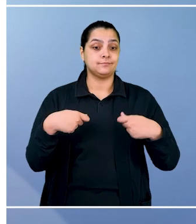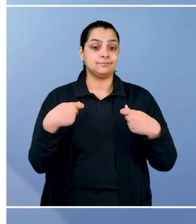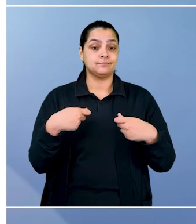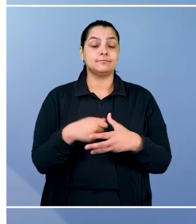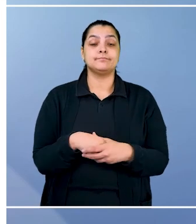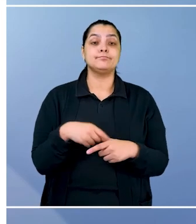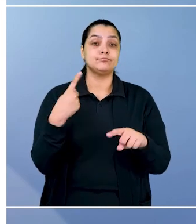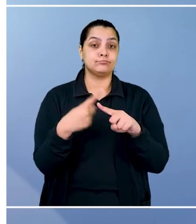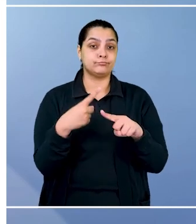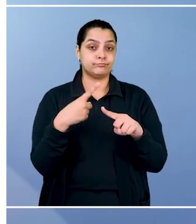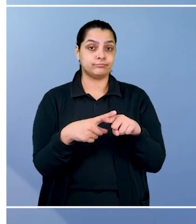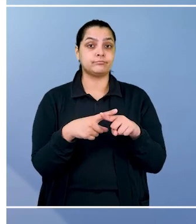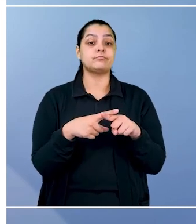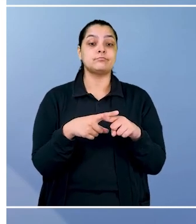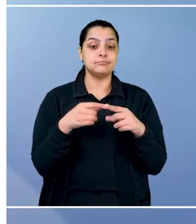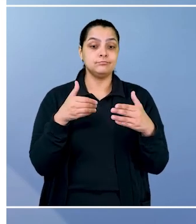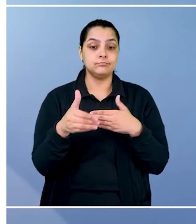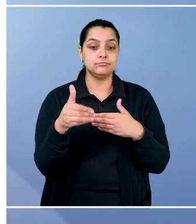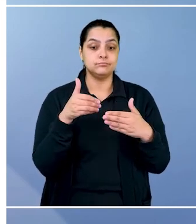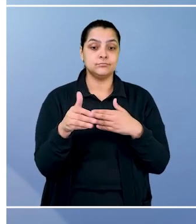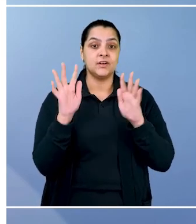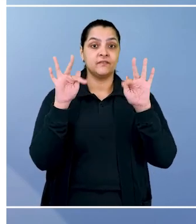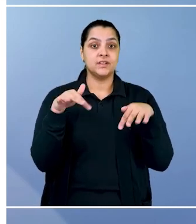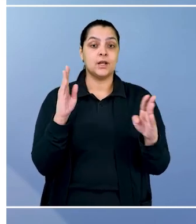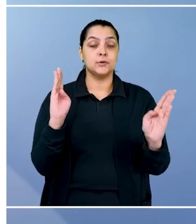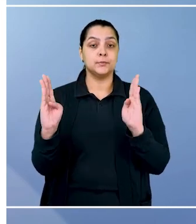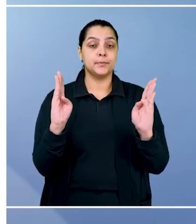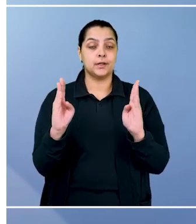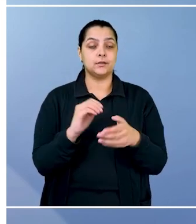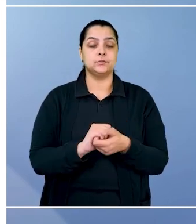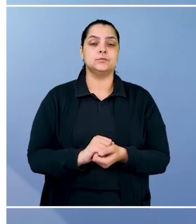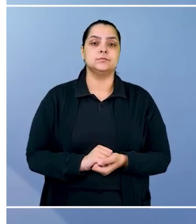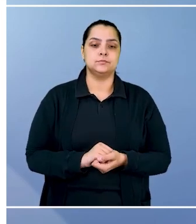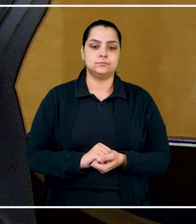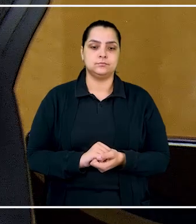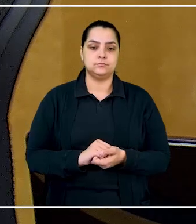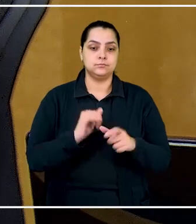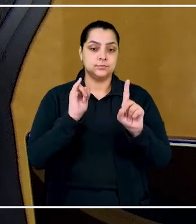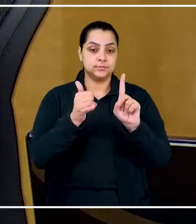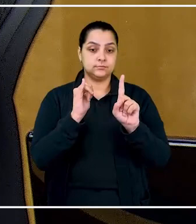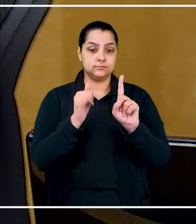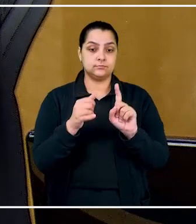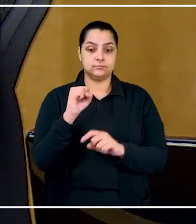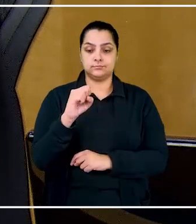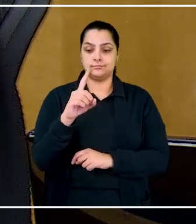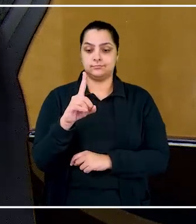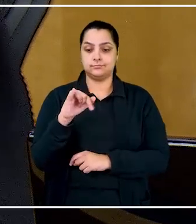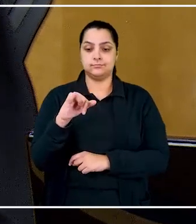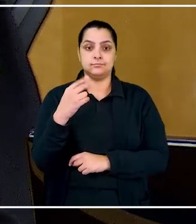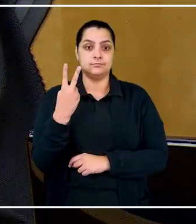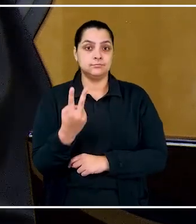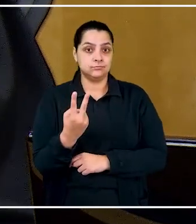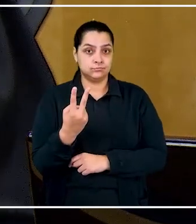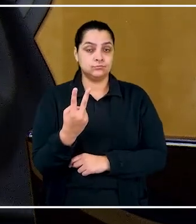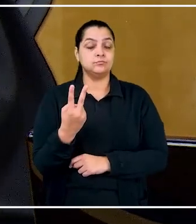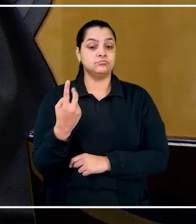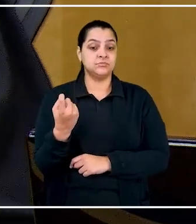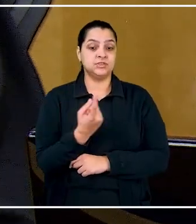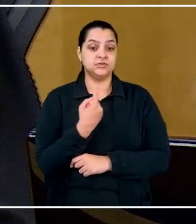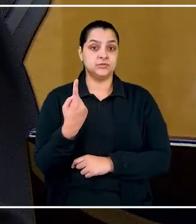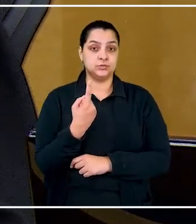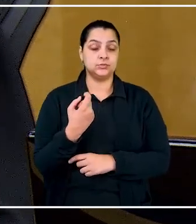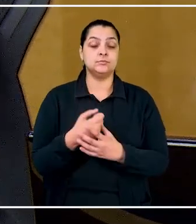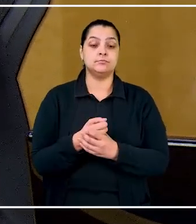demanda. Isso por causa da aproximação do final do prazo estabelecido. O relator na sessão 2 de dissídios